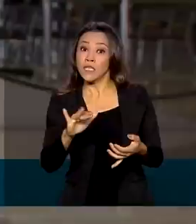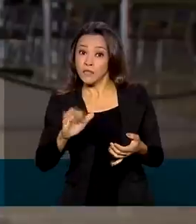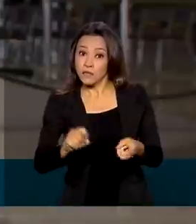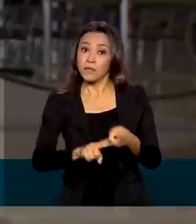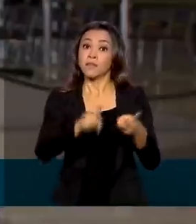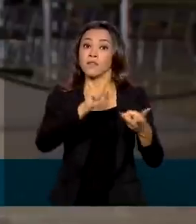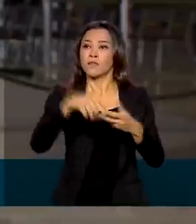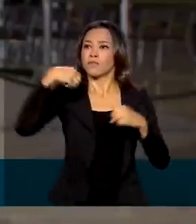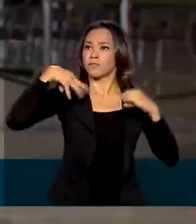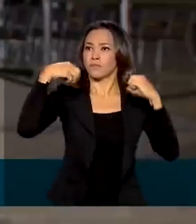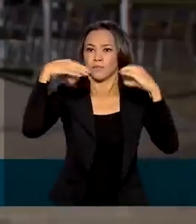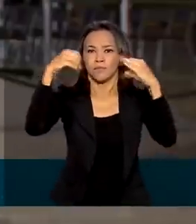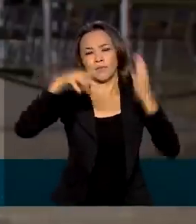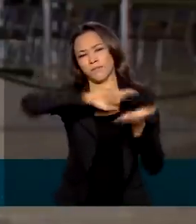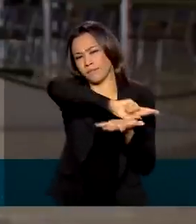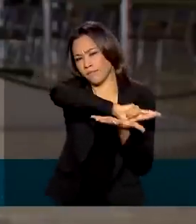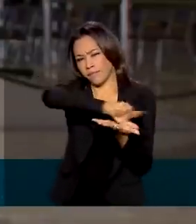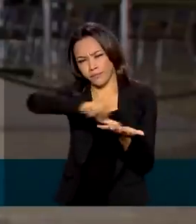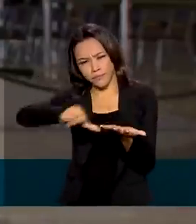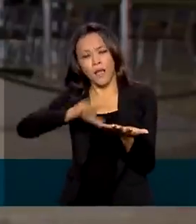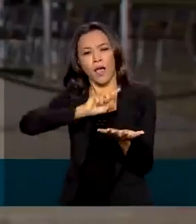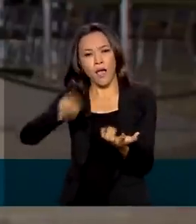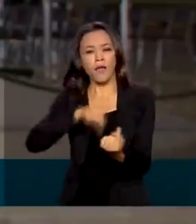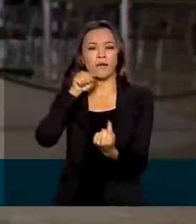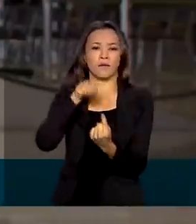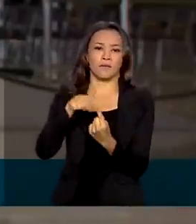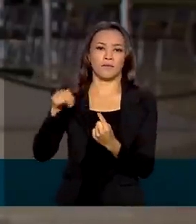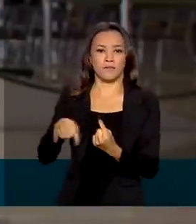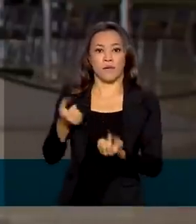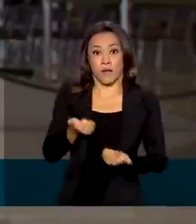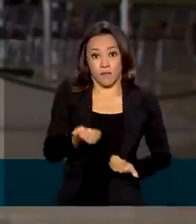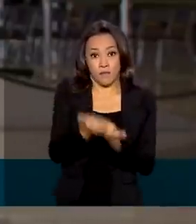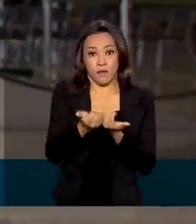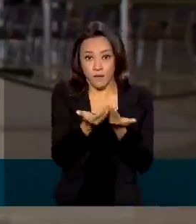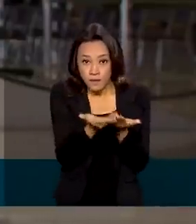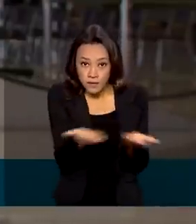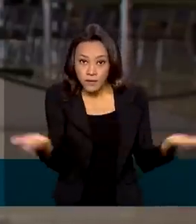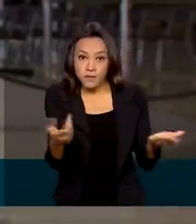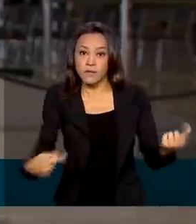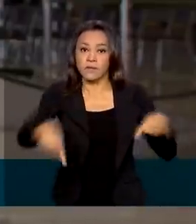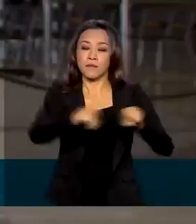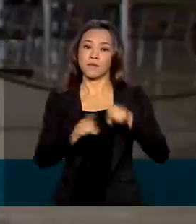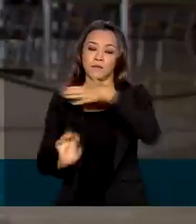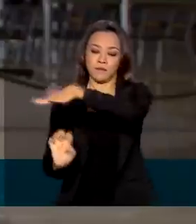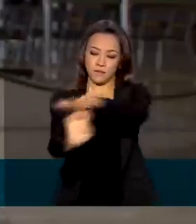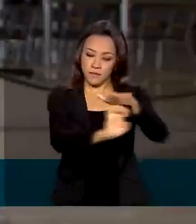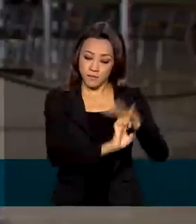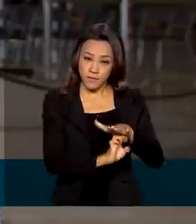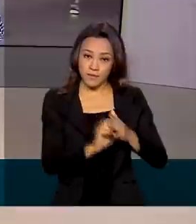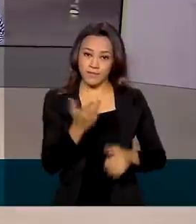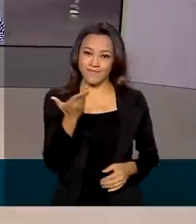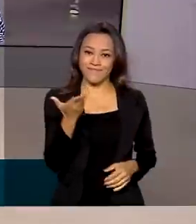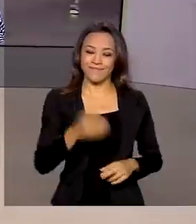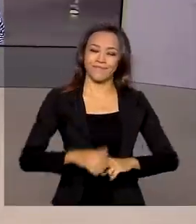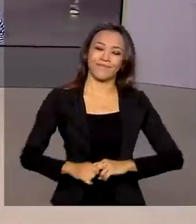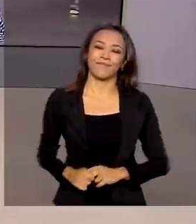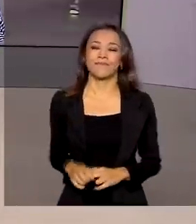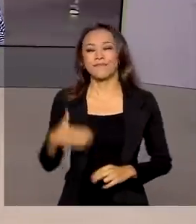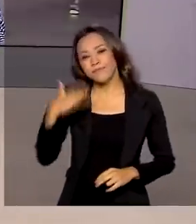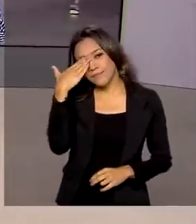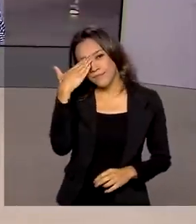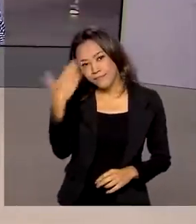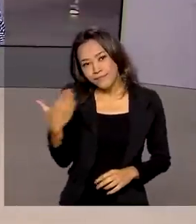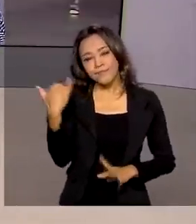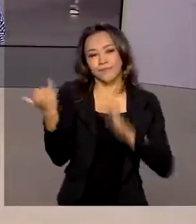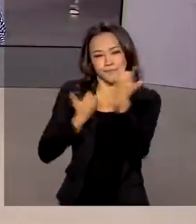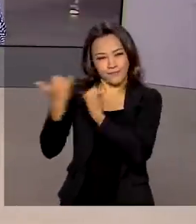segurança, enfim. É um fundo que foi criado exatamente para investir nessa questão das parcerias público-privadas. Dani? Obrigada, Márcia,